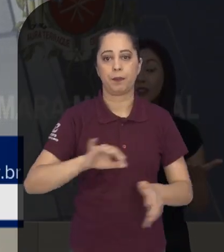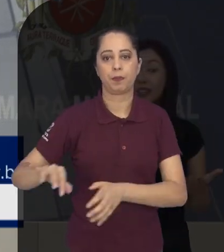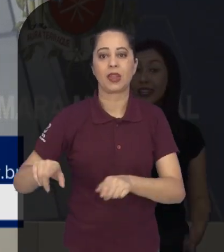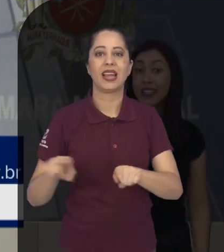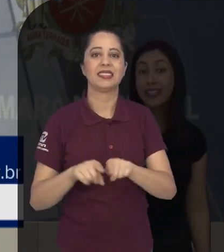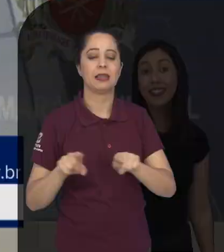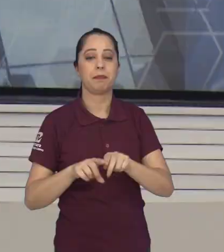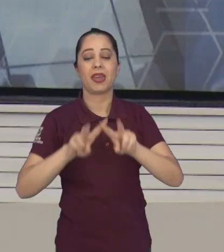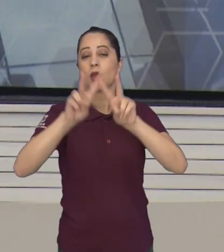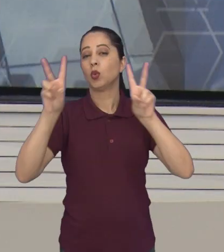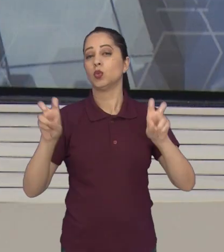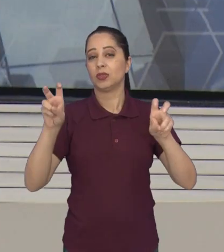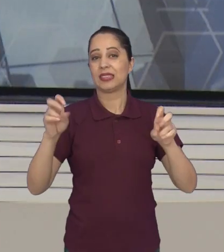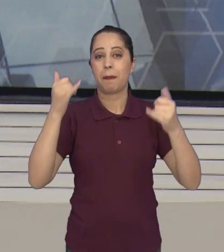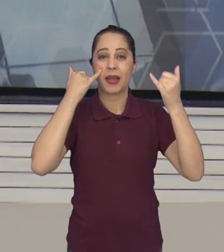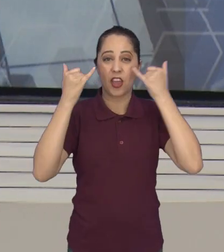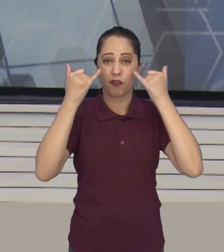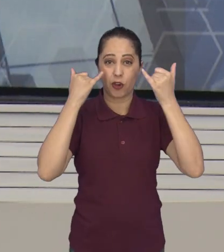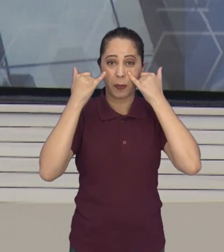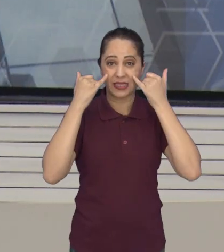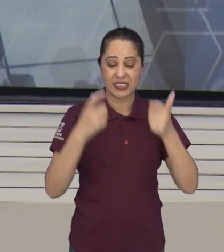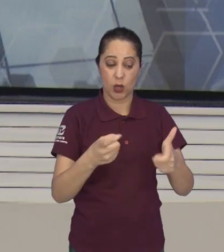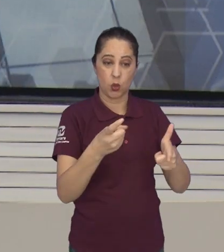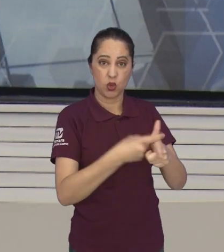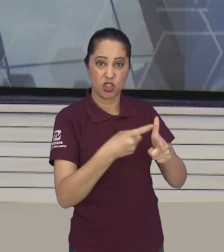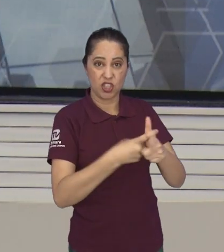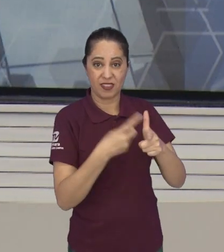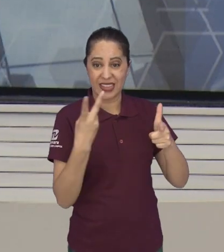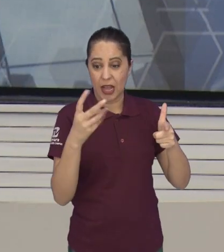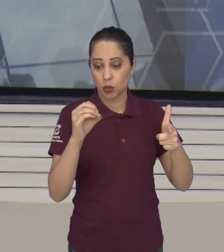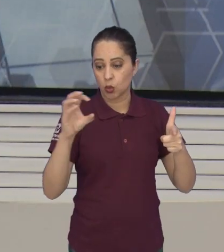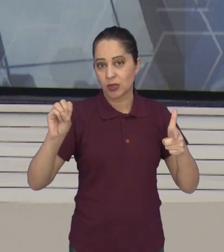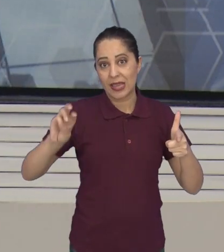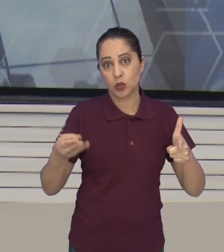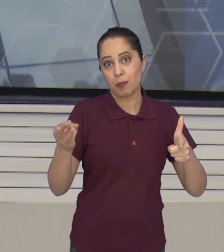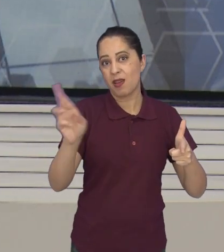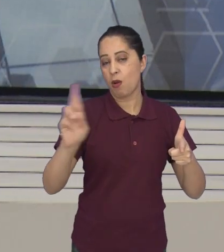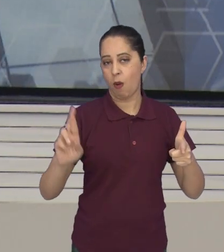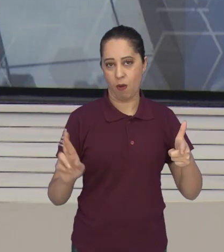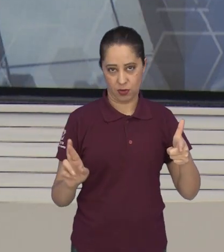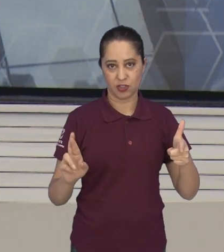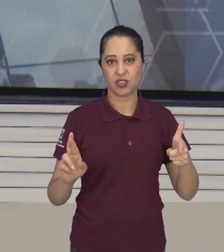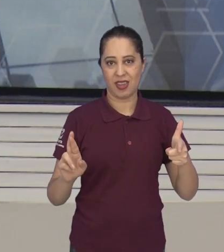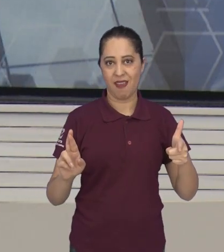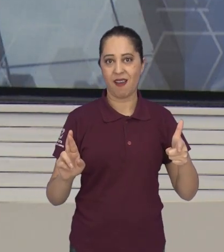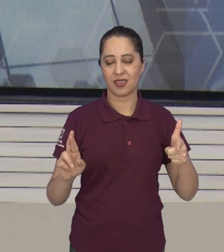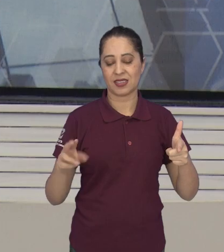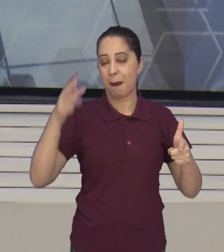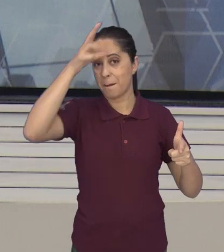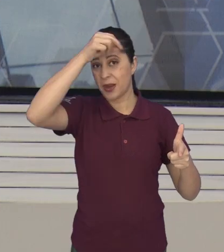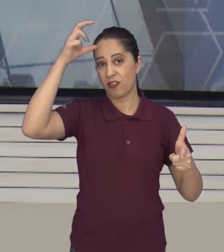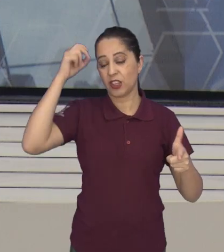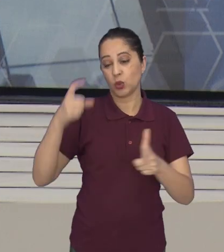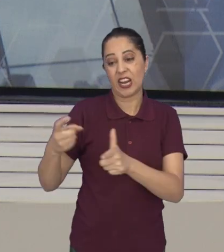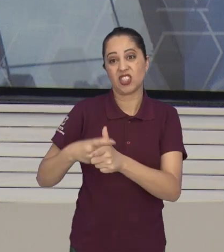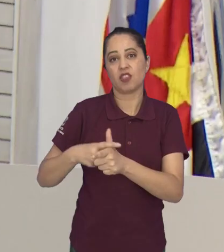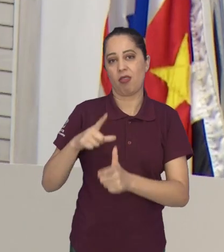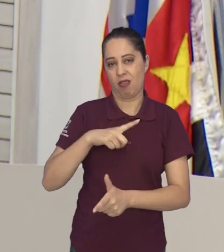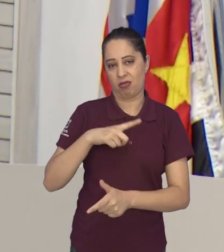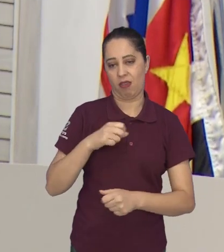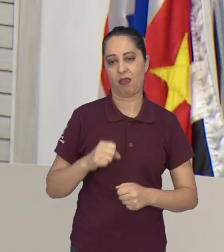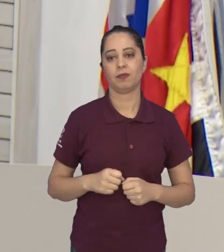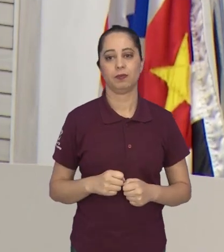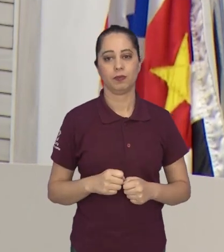respeito de uma notícia que revelou uma dívida de mais de R$ 200 milhões da prefeitura ao Instituto dos Servidores Municipais.